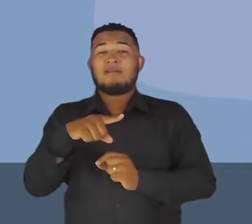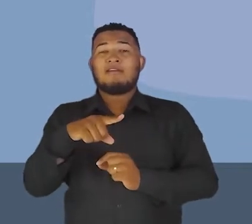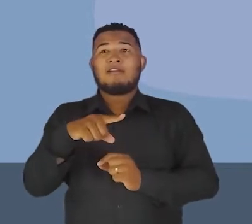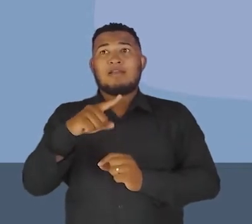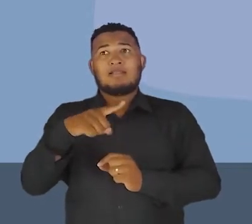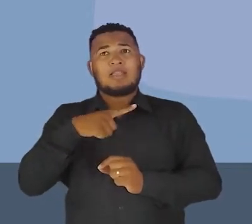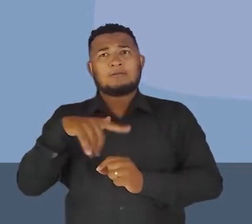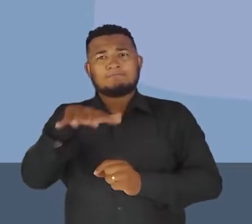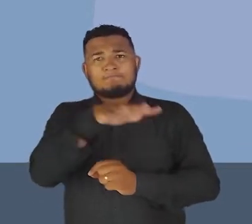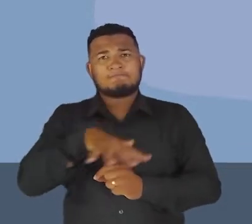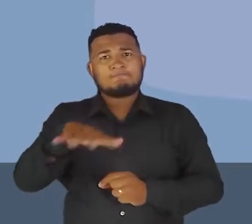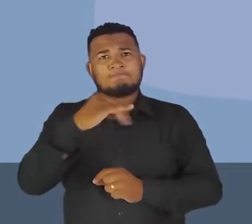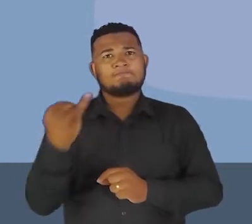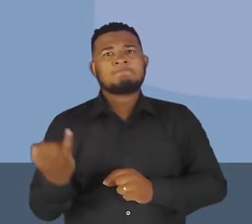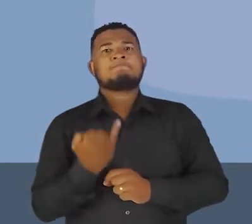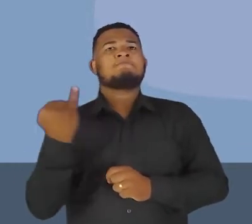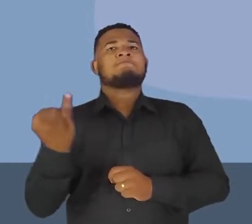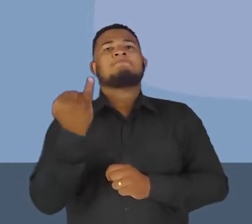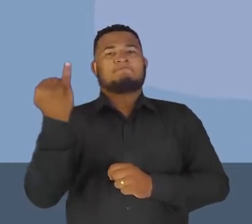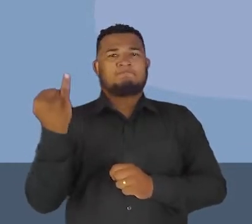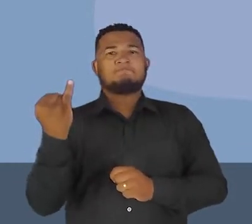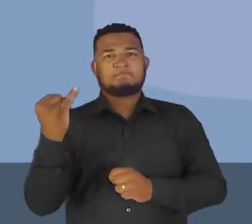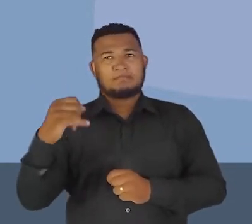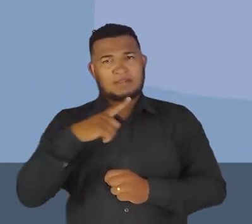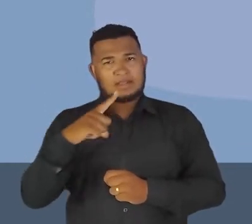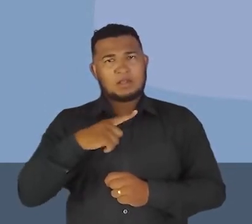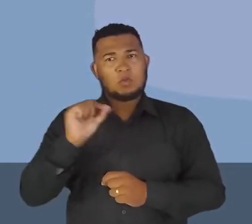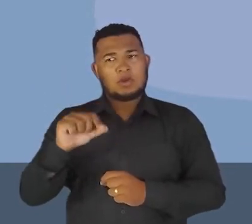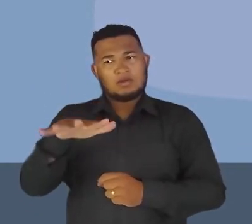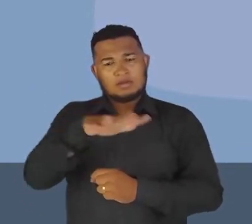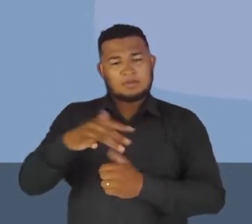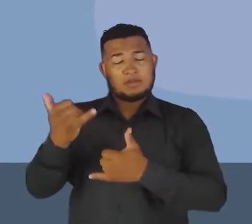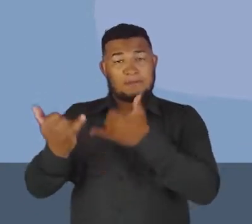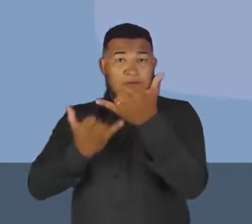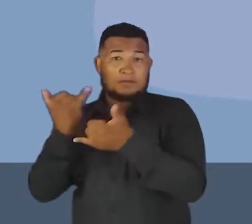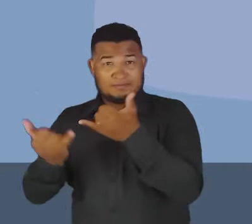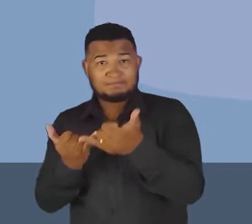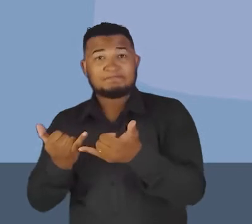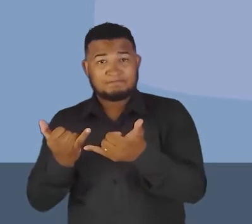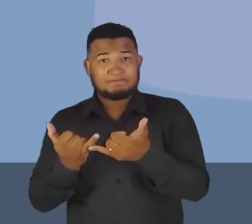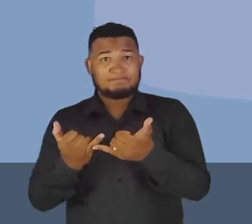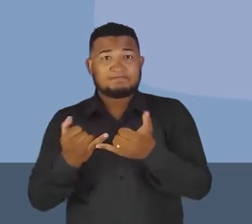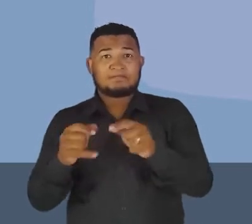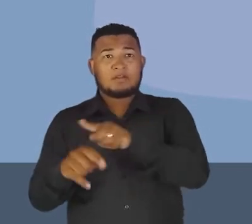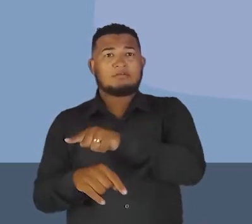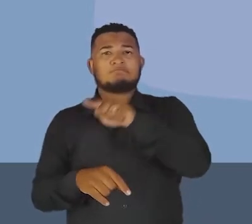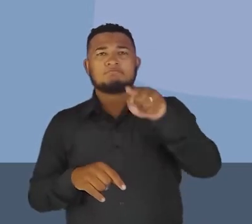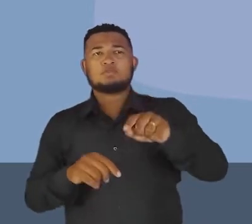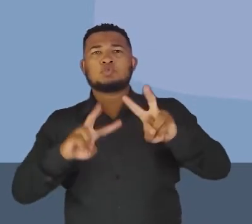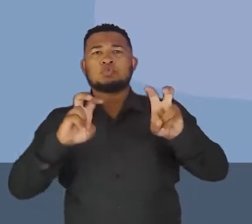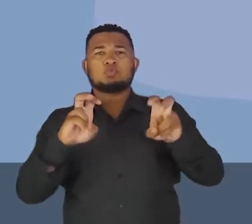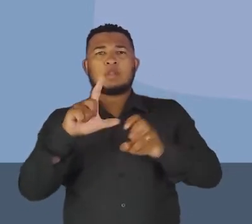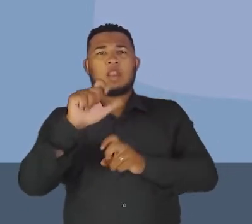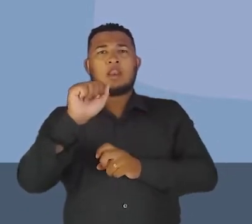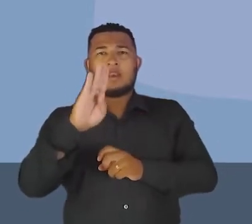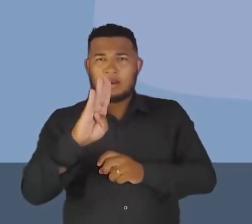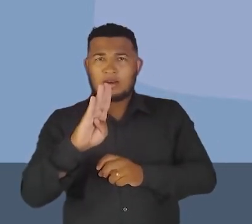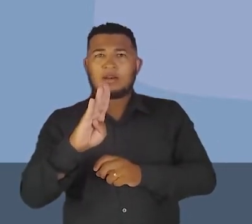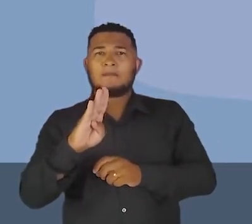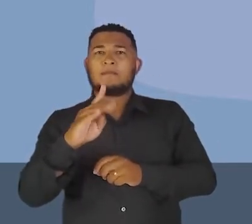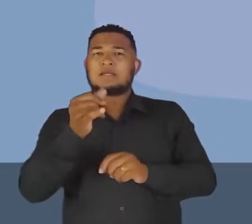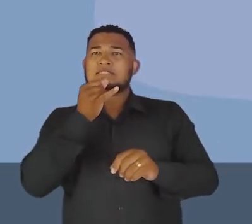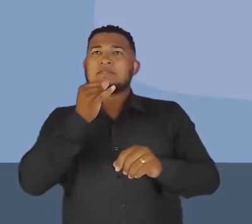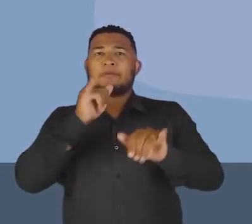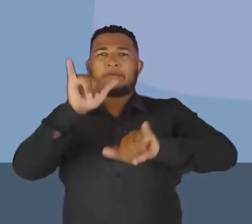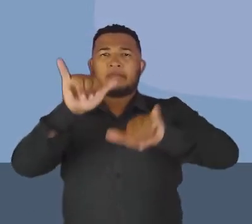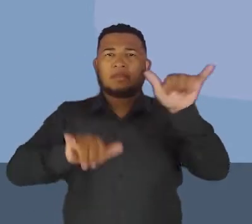muito, esses espaços são muito importantes, né? A gente tem ali o espaço de recriação, né? Vocês podem ver, a gente tem a questão dos laboratórios, a gente tem laboratório